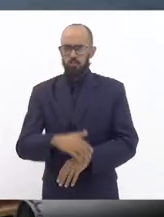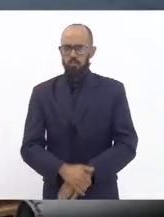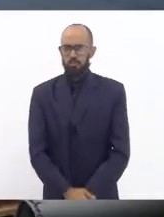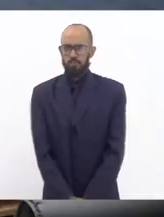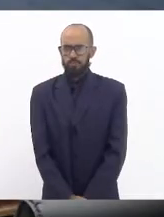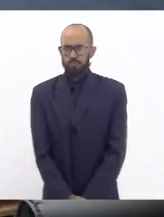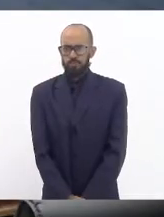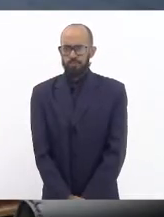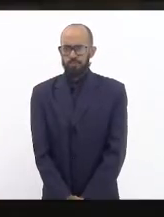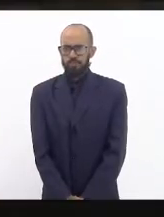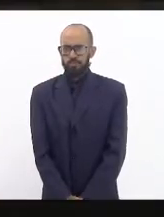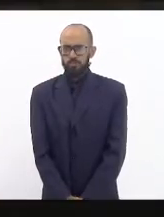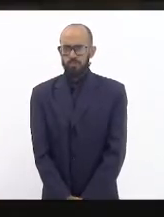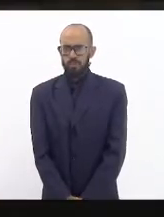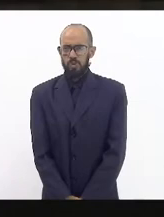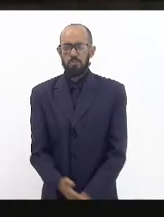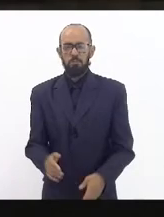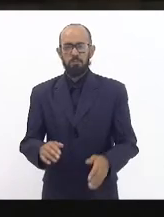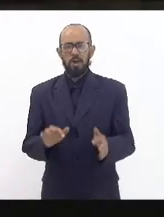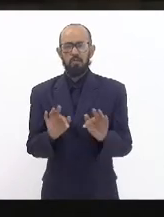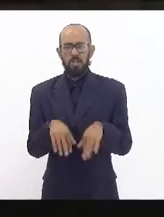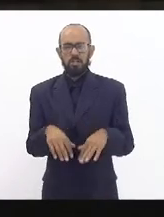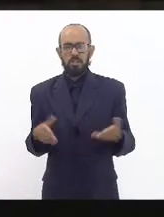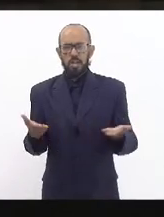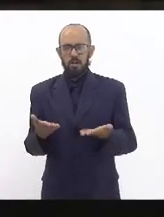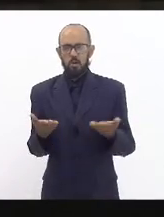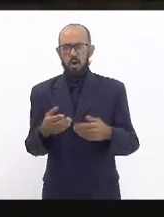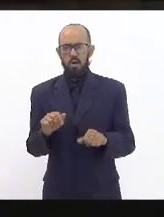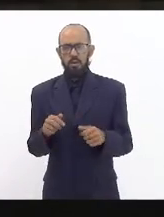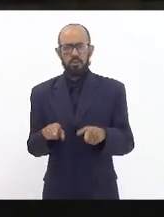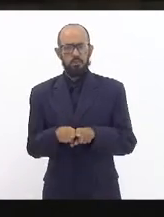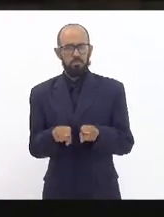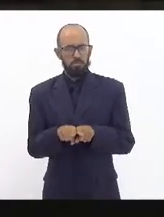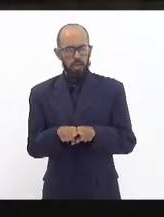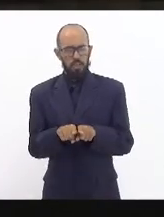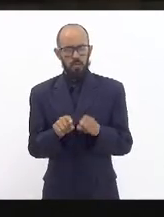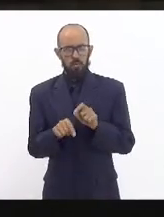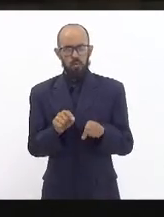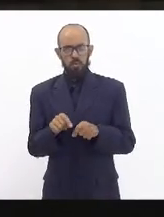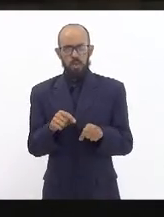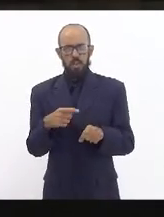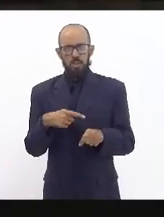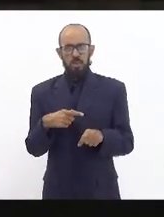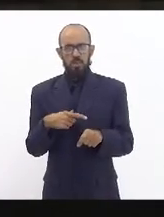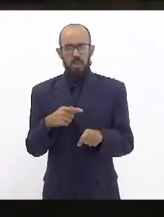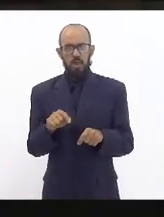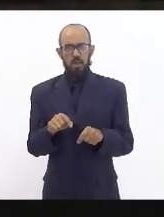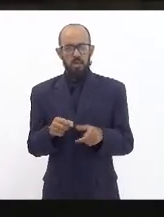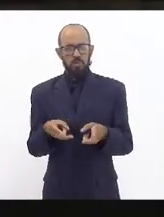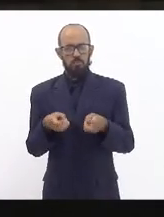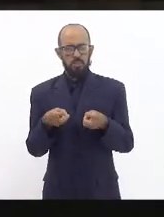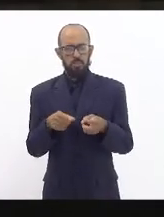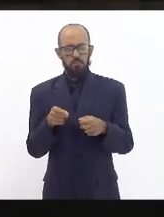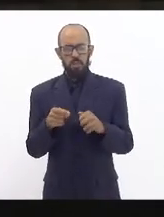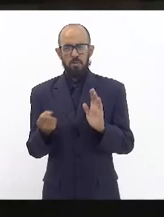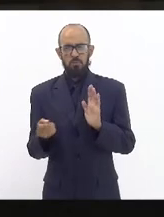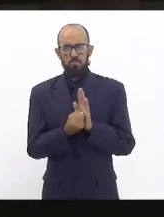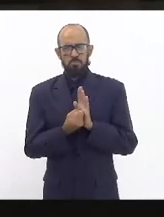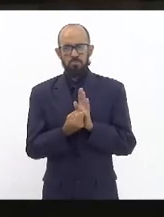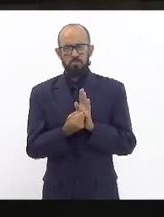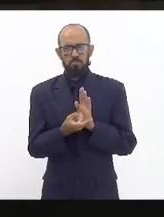então o que eu queria dizer aqui para concluir ainda merece destaque o potencial impacto do referido empreendimento